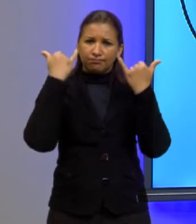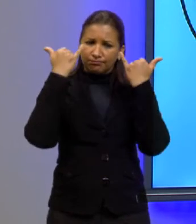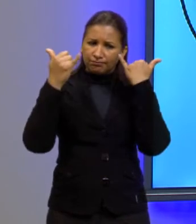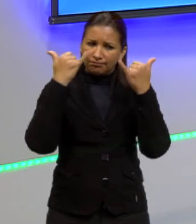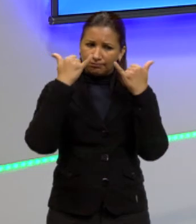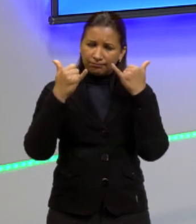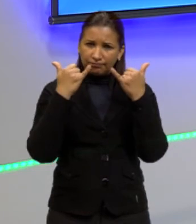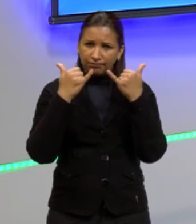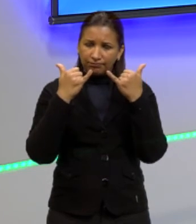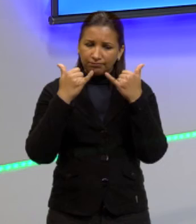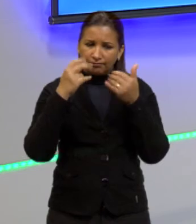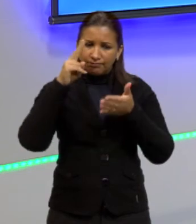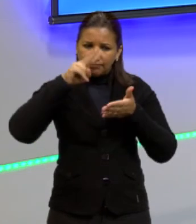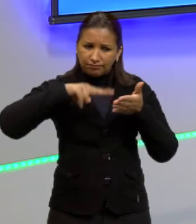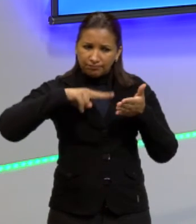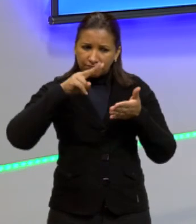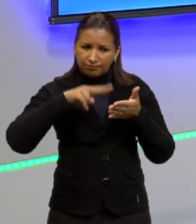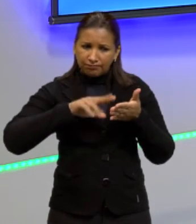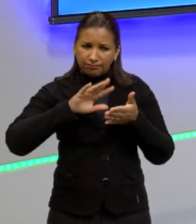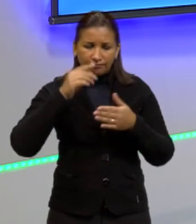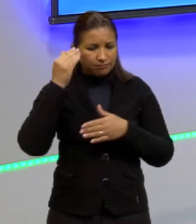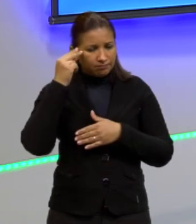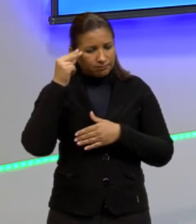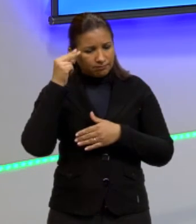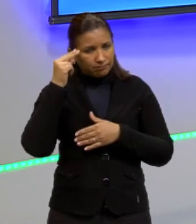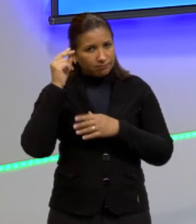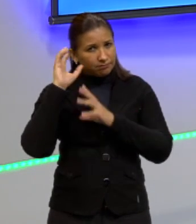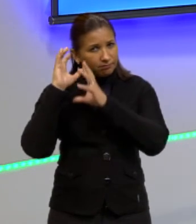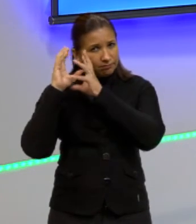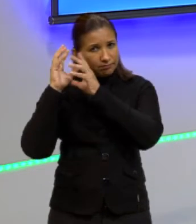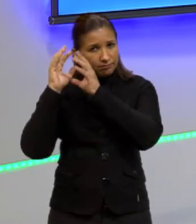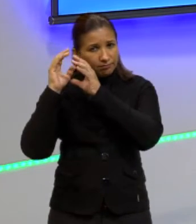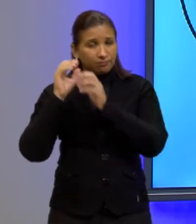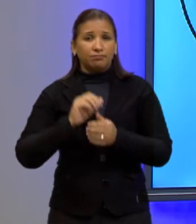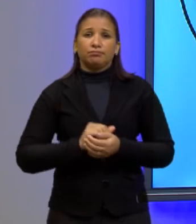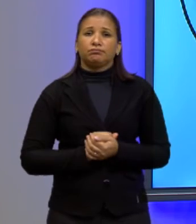cavocar aqui na minha mente para ver onde estão guardadas